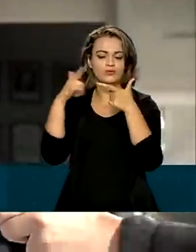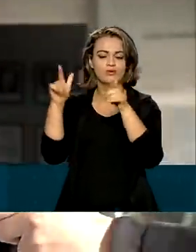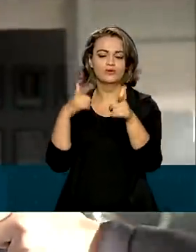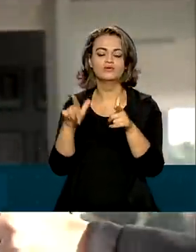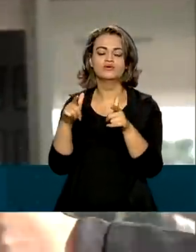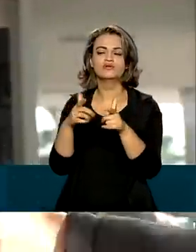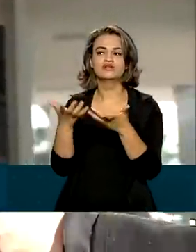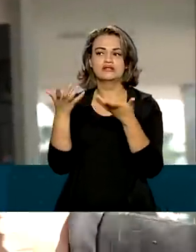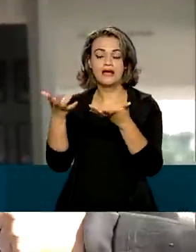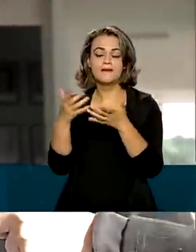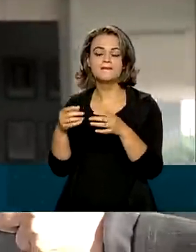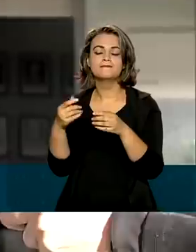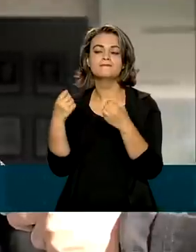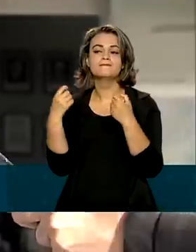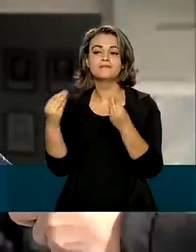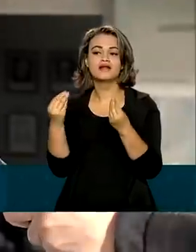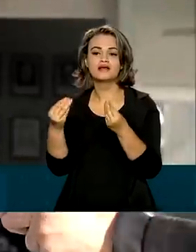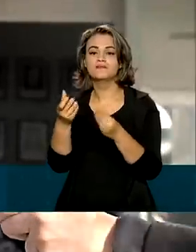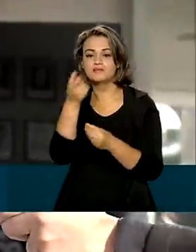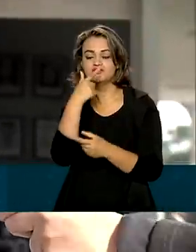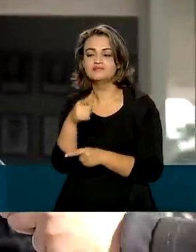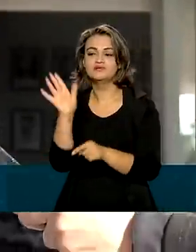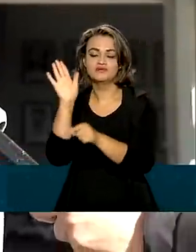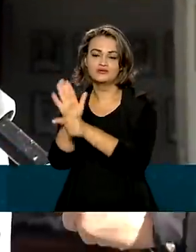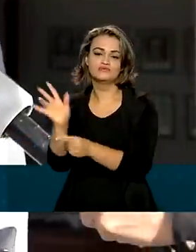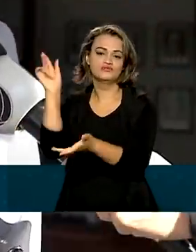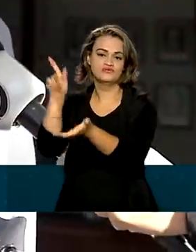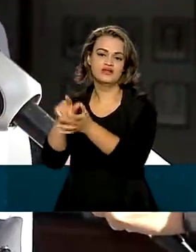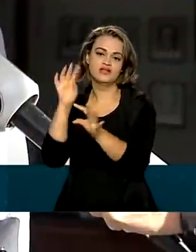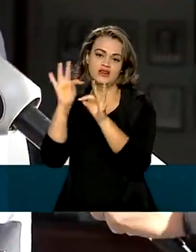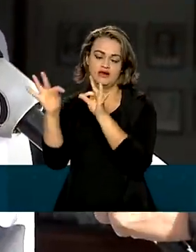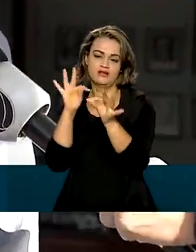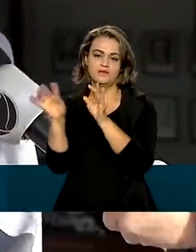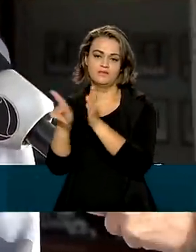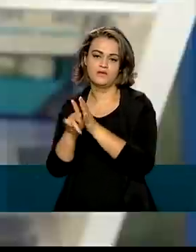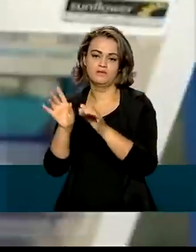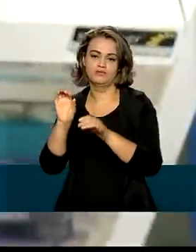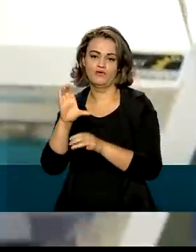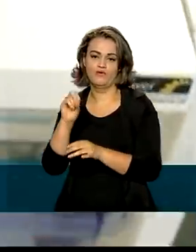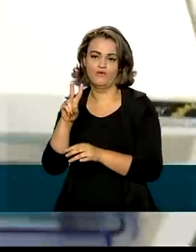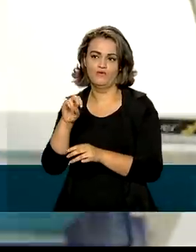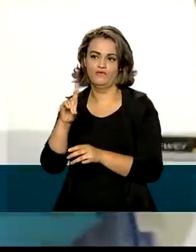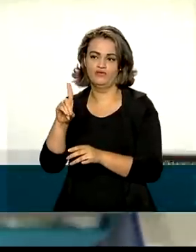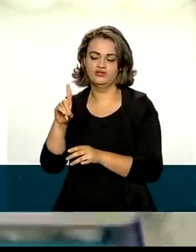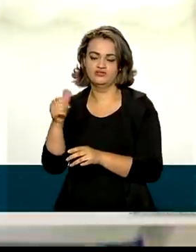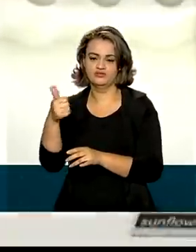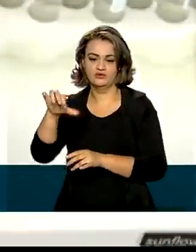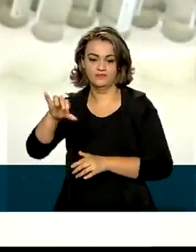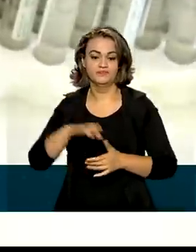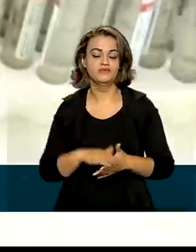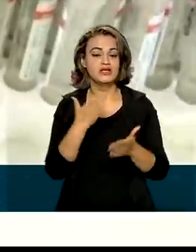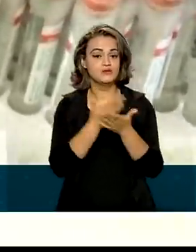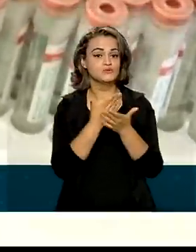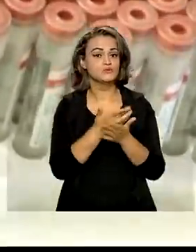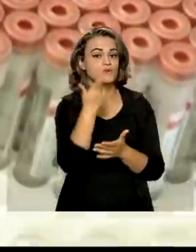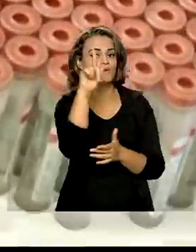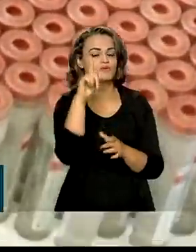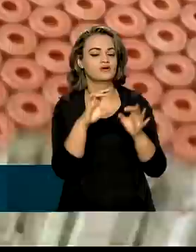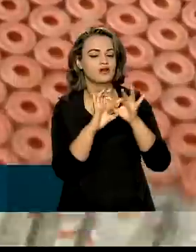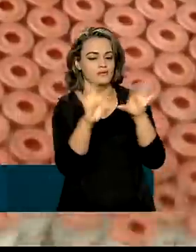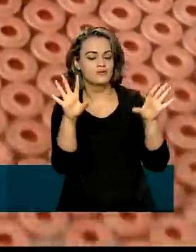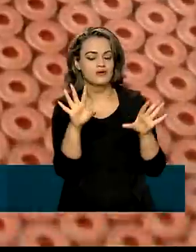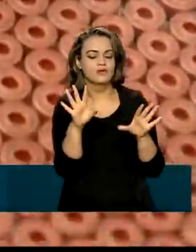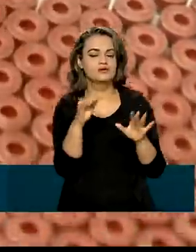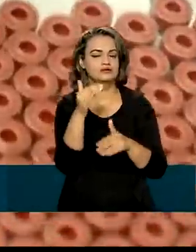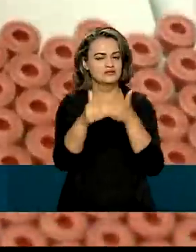anseio de ter algumas medicações que sejam efetivas também no tratamento da Covid-19. Outro estudo autorizado pela Anvisa e